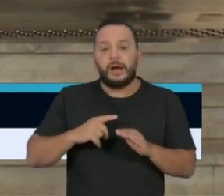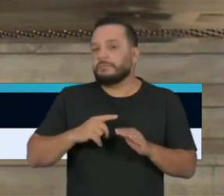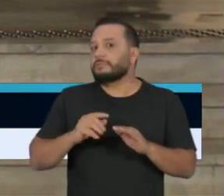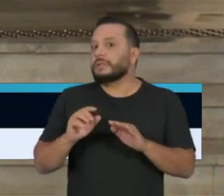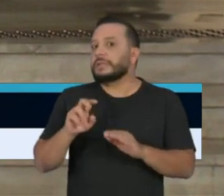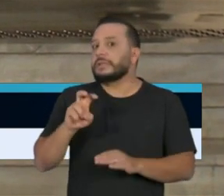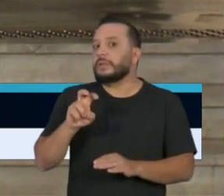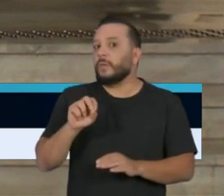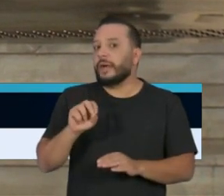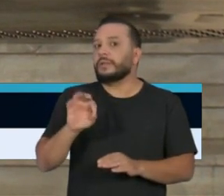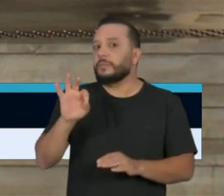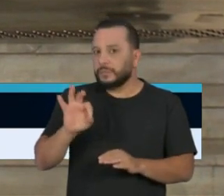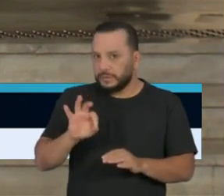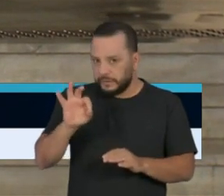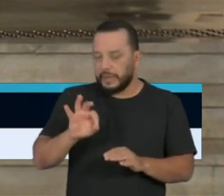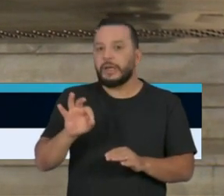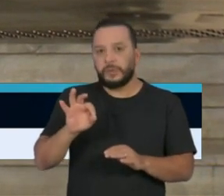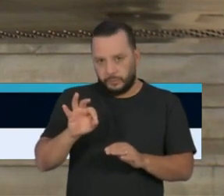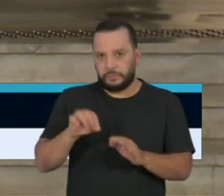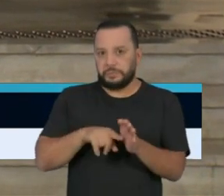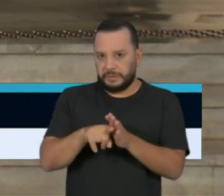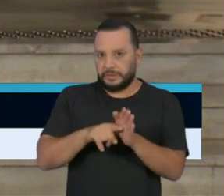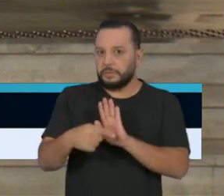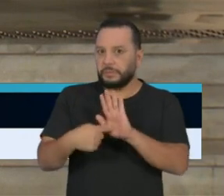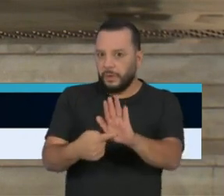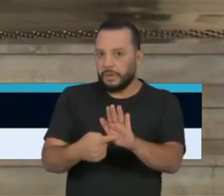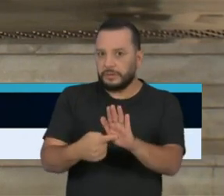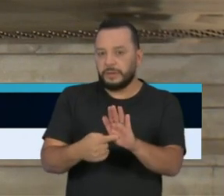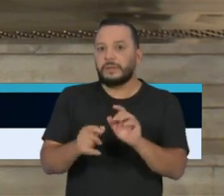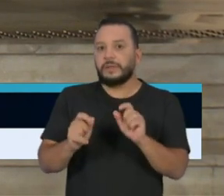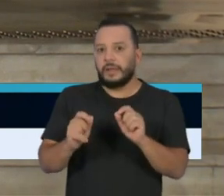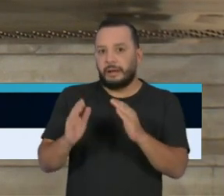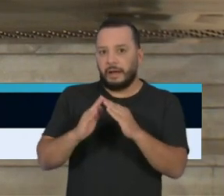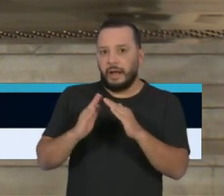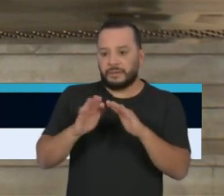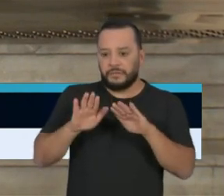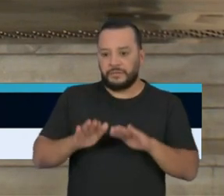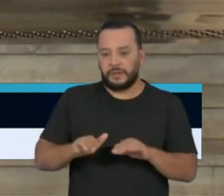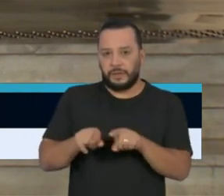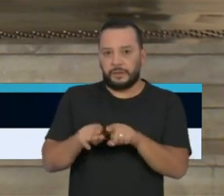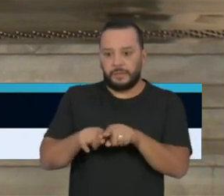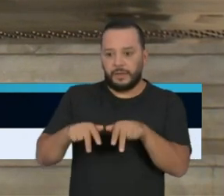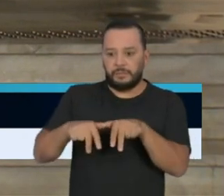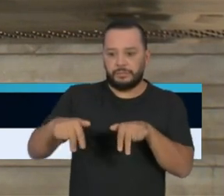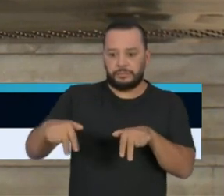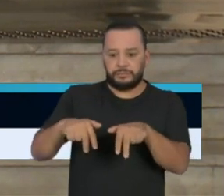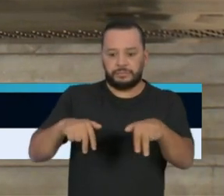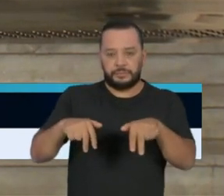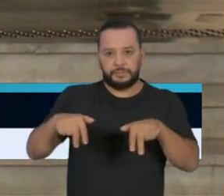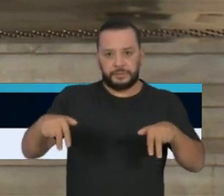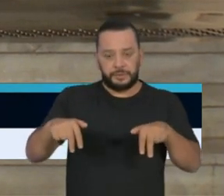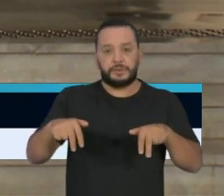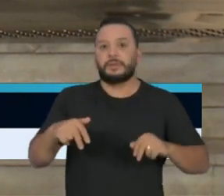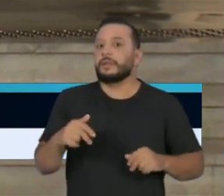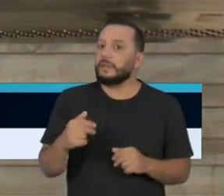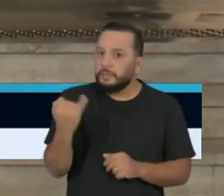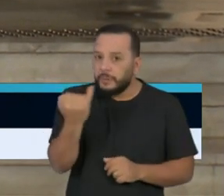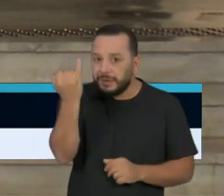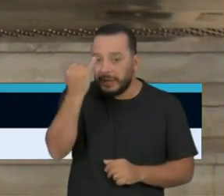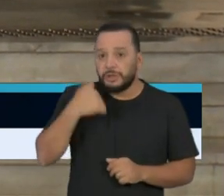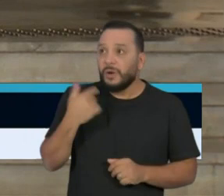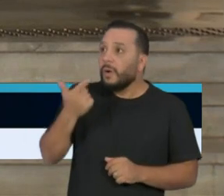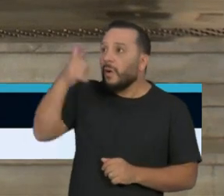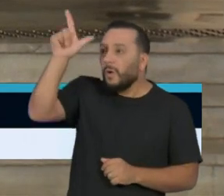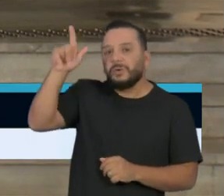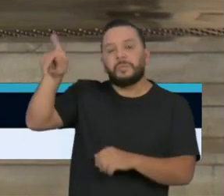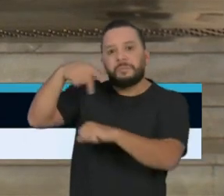que esse distanciamento social é importante. Nós discutimos também o cenário e nós entendemos, e este é o